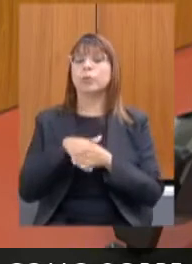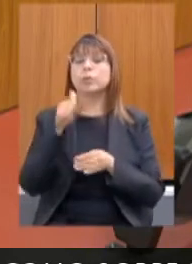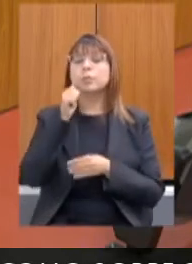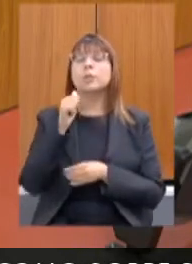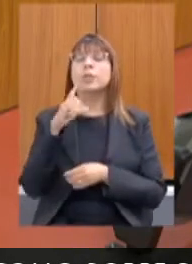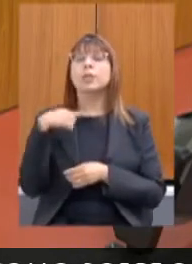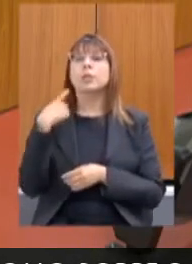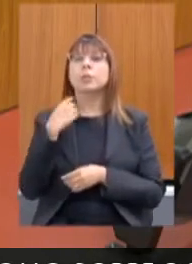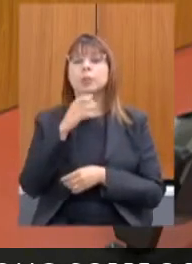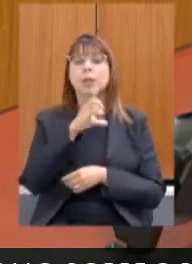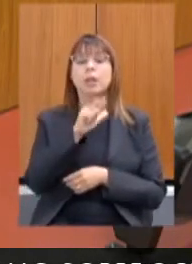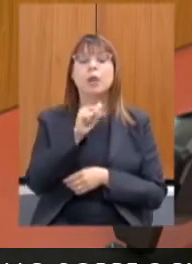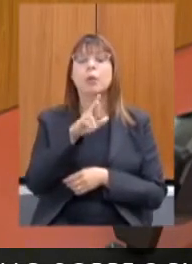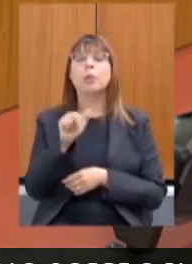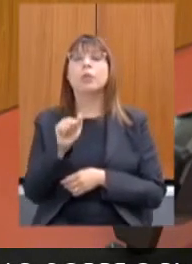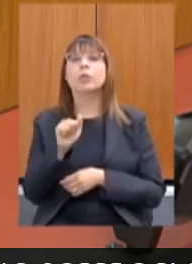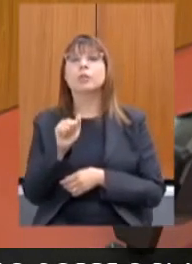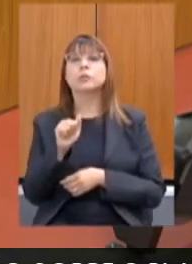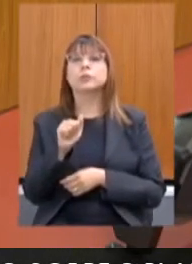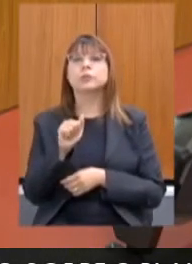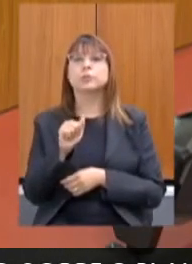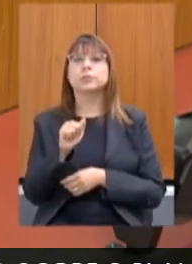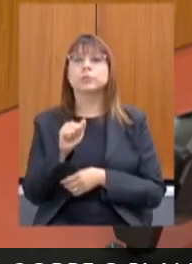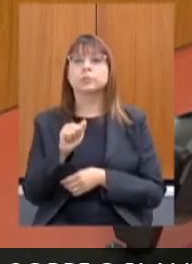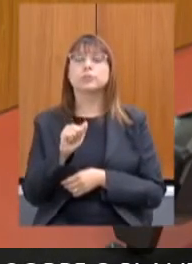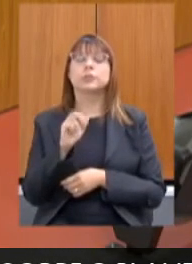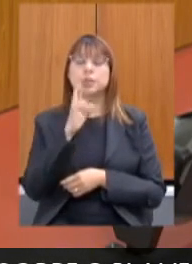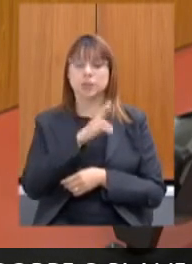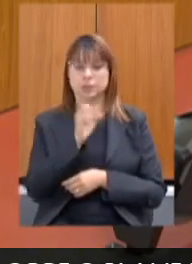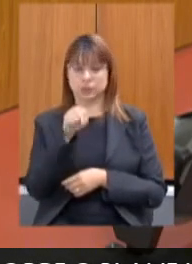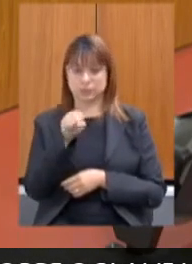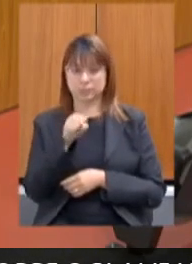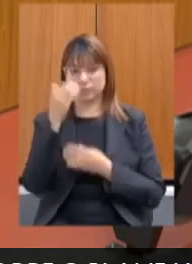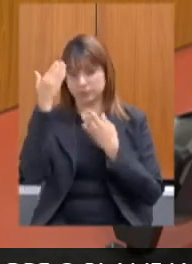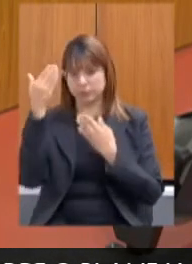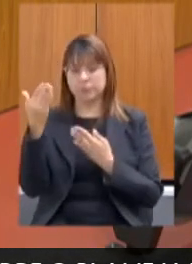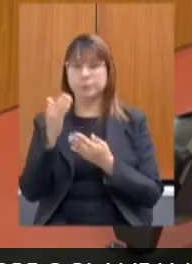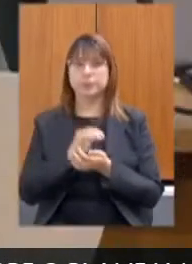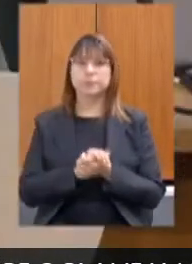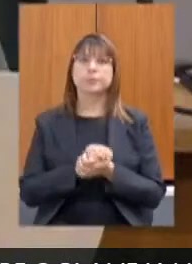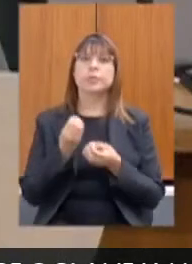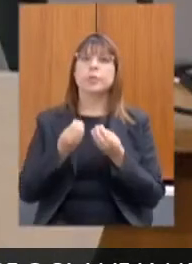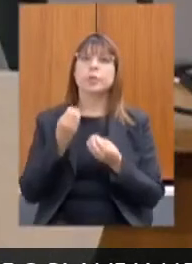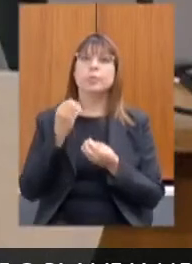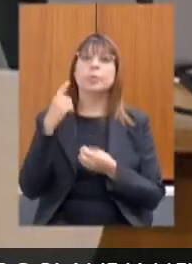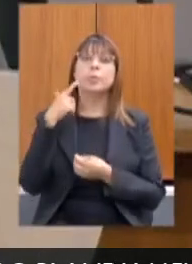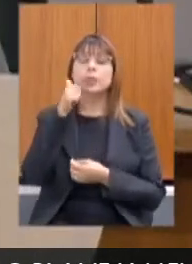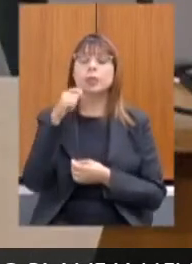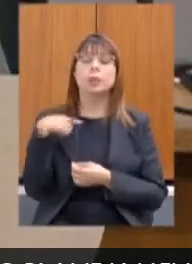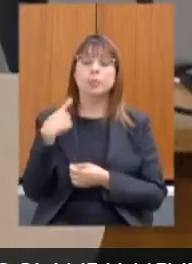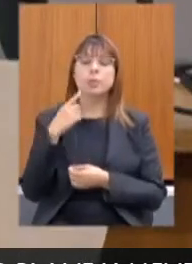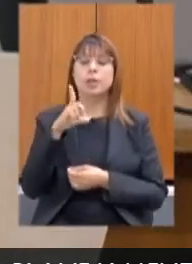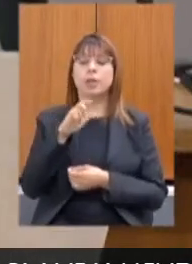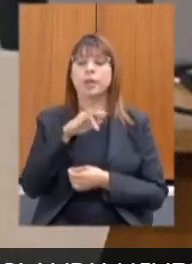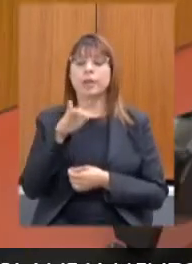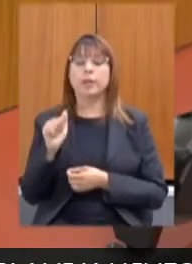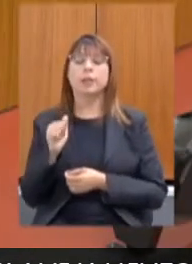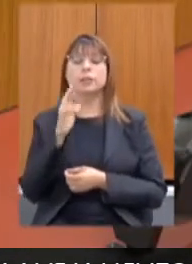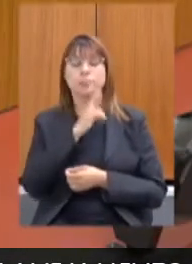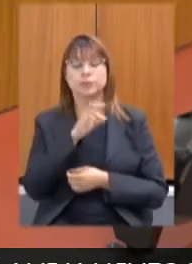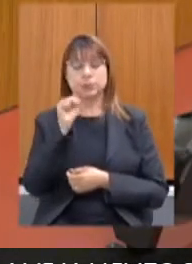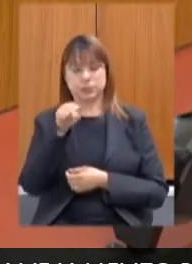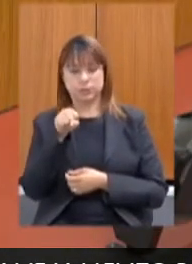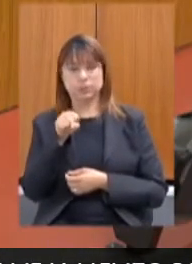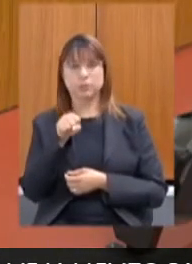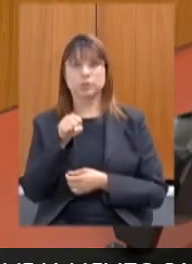a deputada Laura Serrano voto sim obrigada deputada como vota a deputada Leninha voto sim